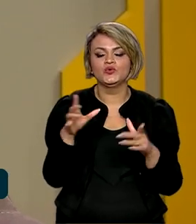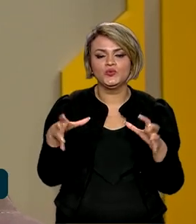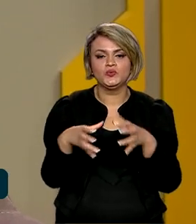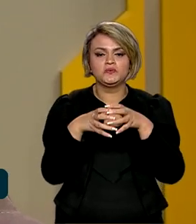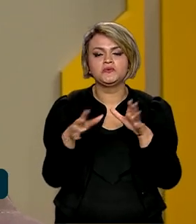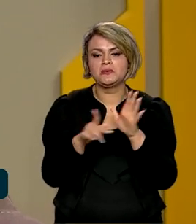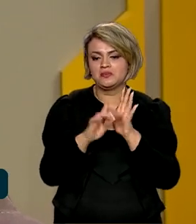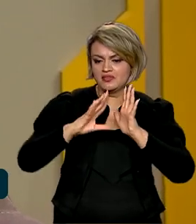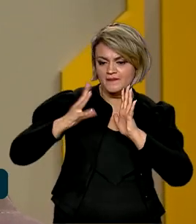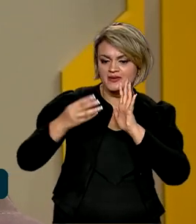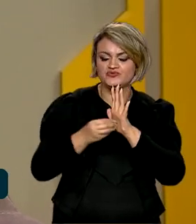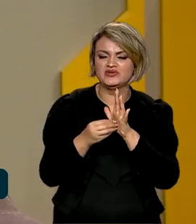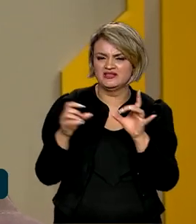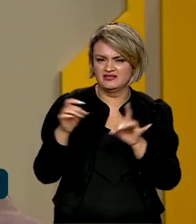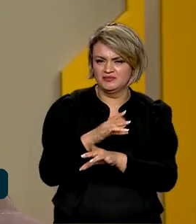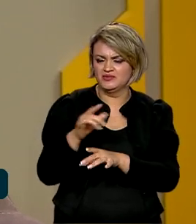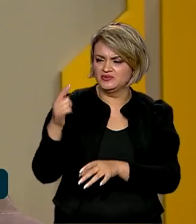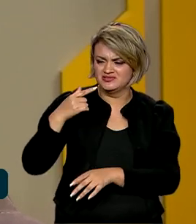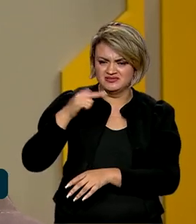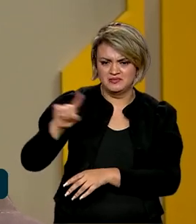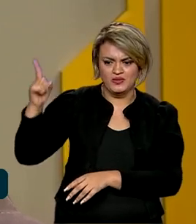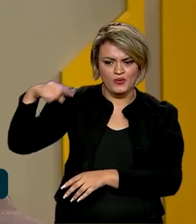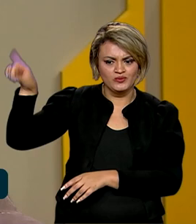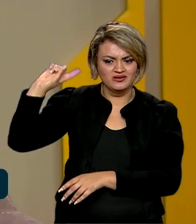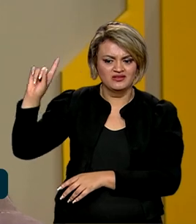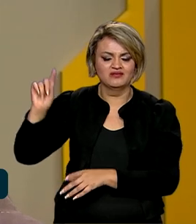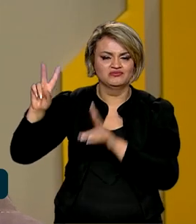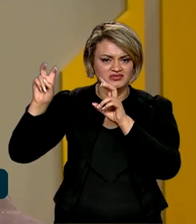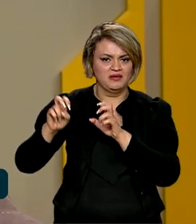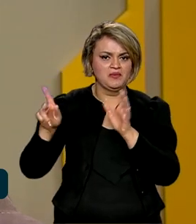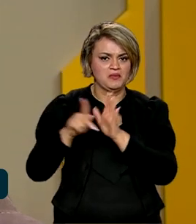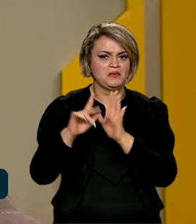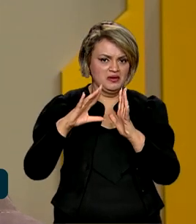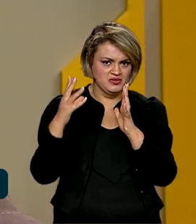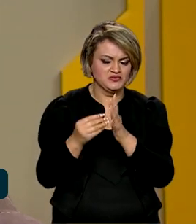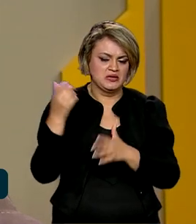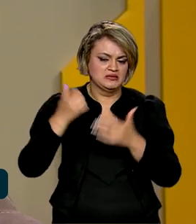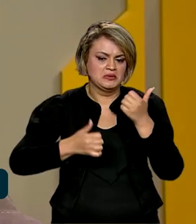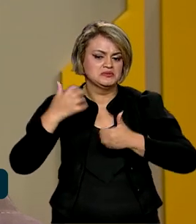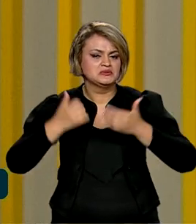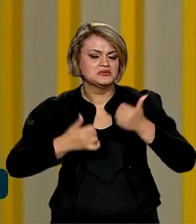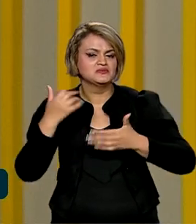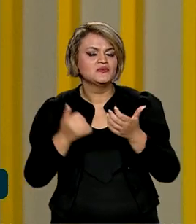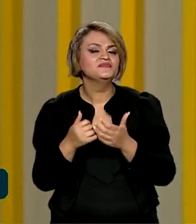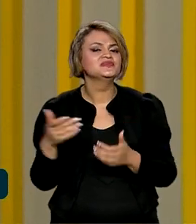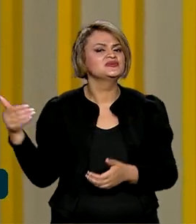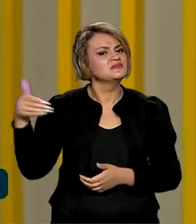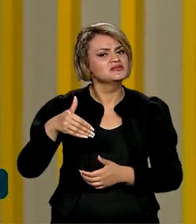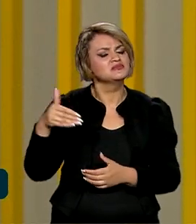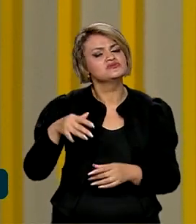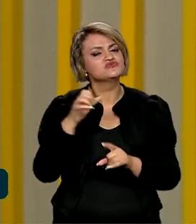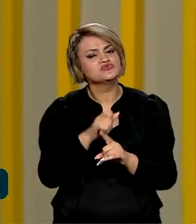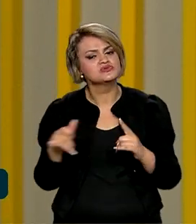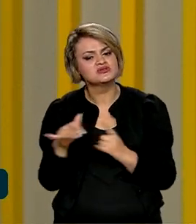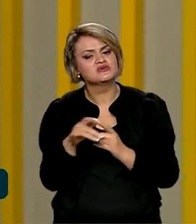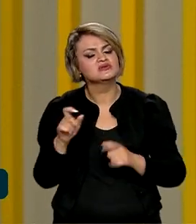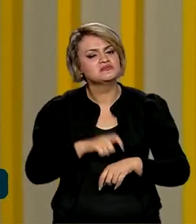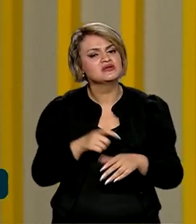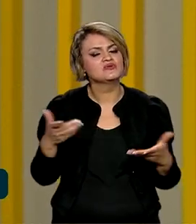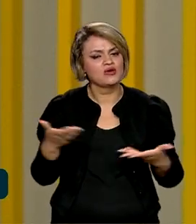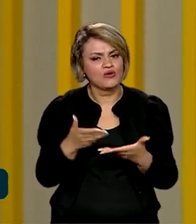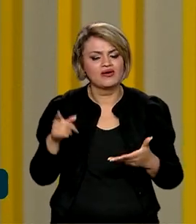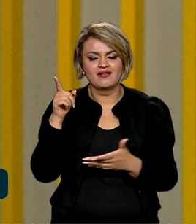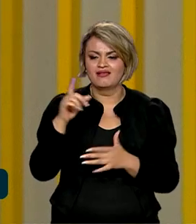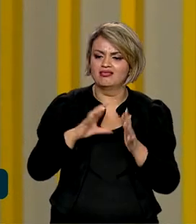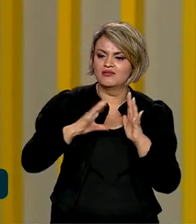Amazônia, que terminou recentemente, os Diálogos da Amazônia, não é? Essa participação social, nesse momento, lá